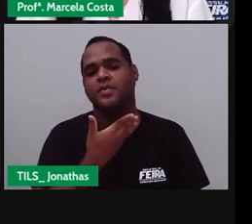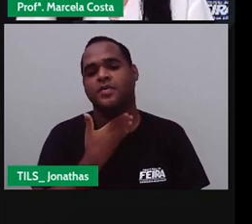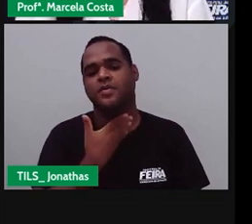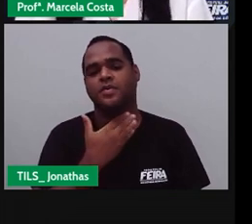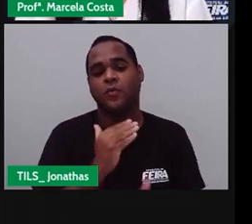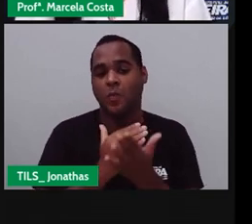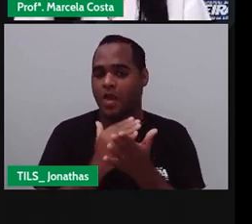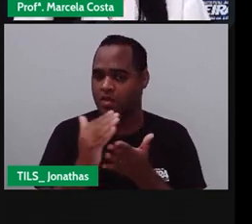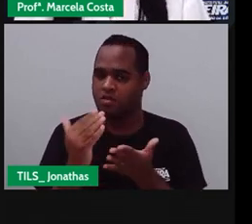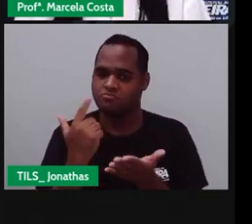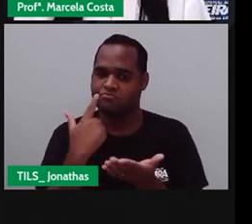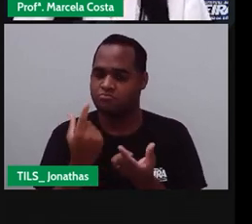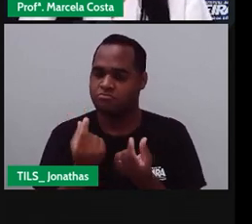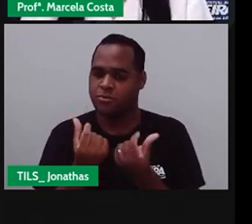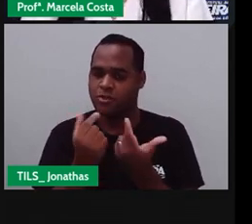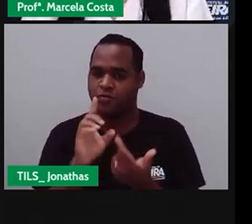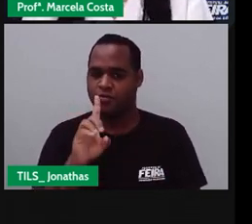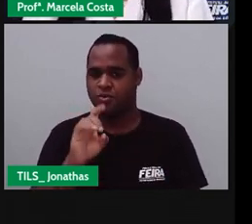Dinheiro